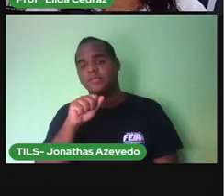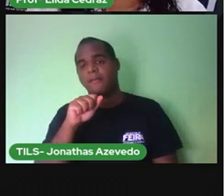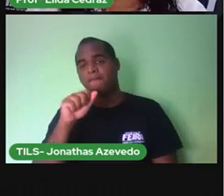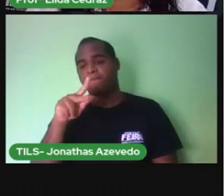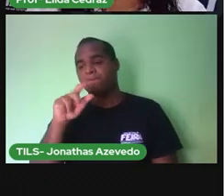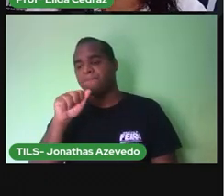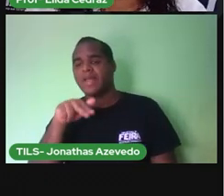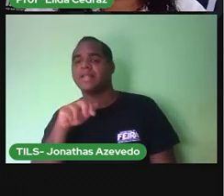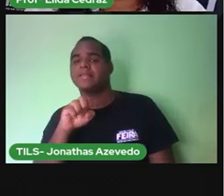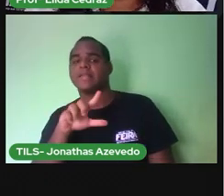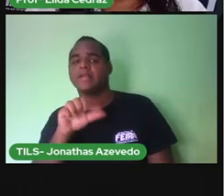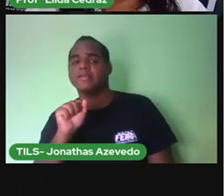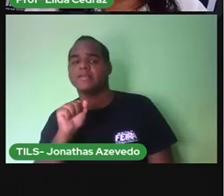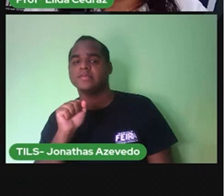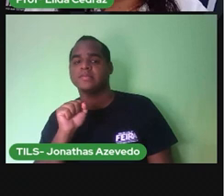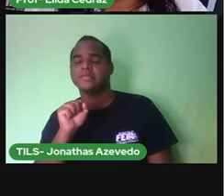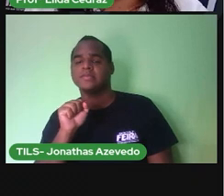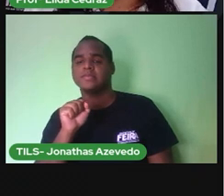Panela